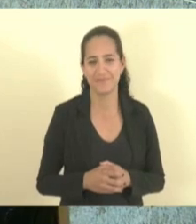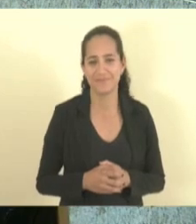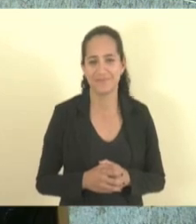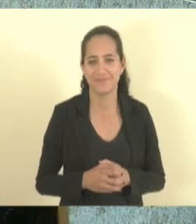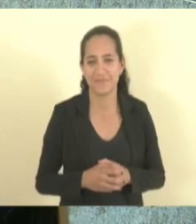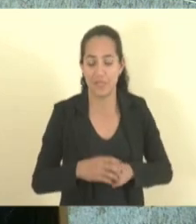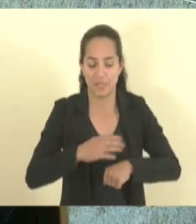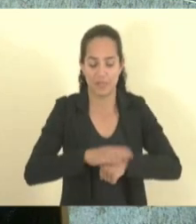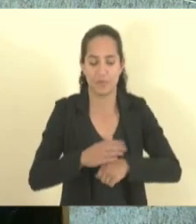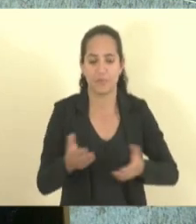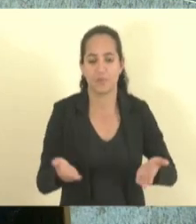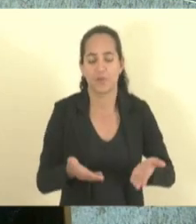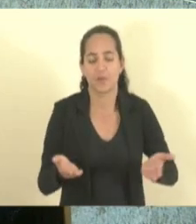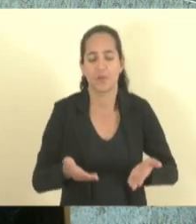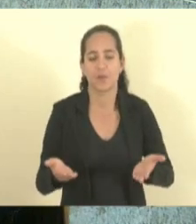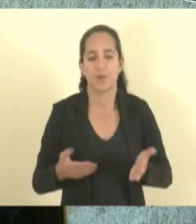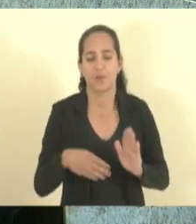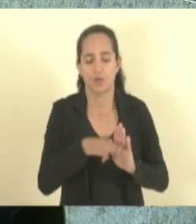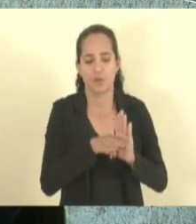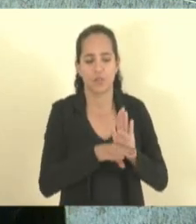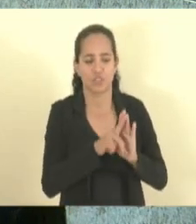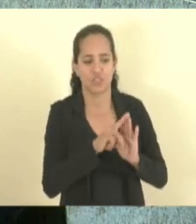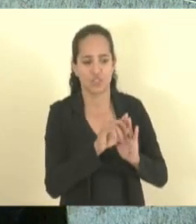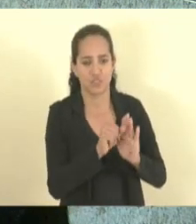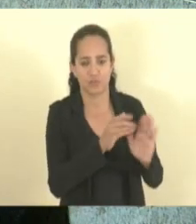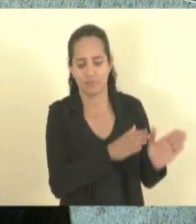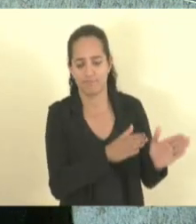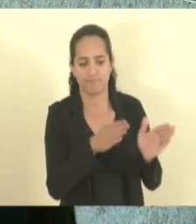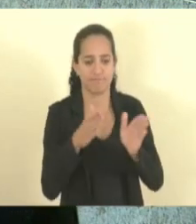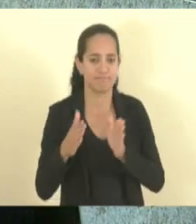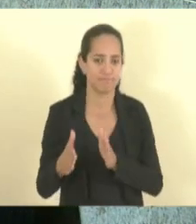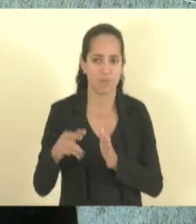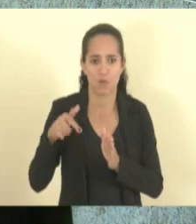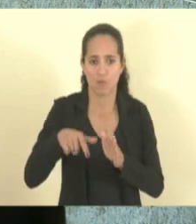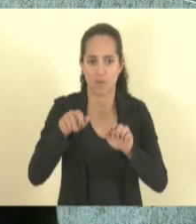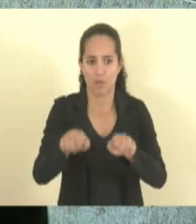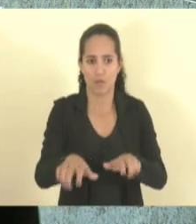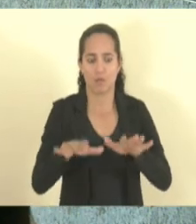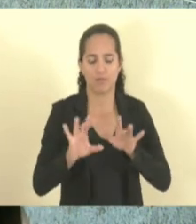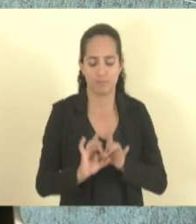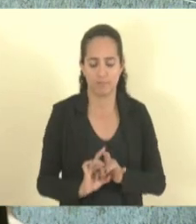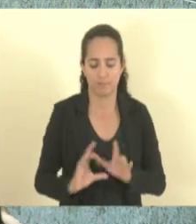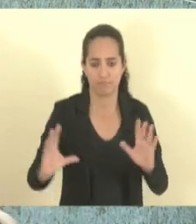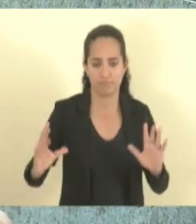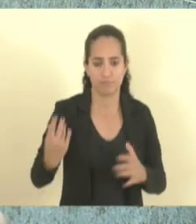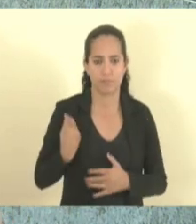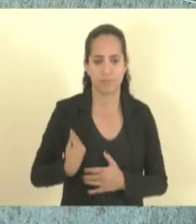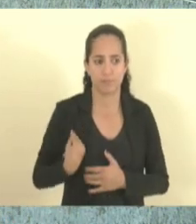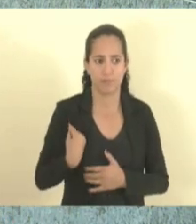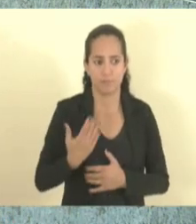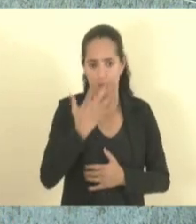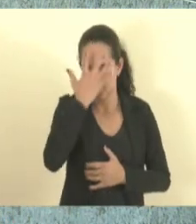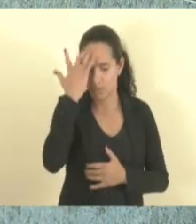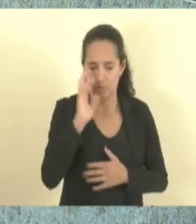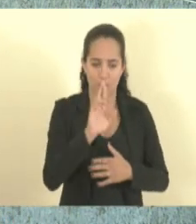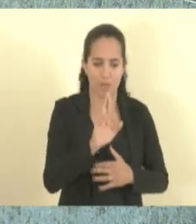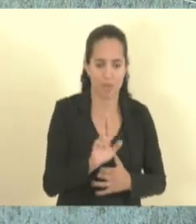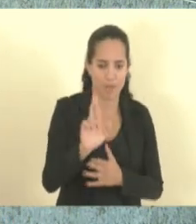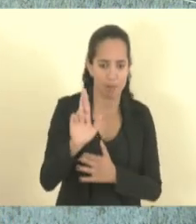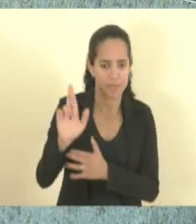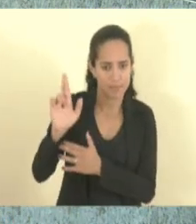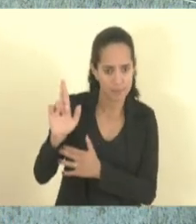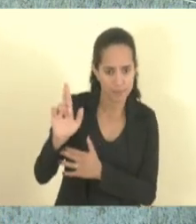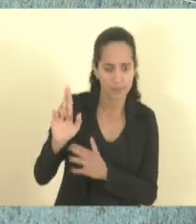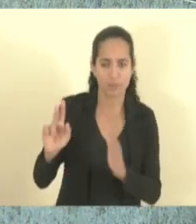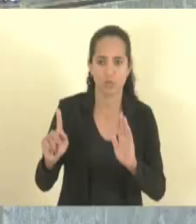Nesse momento eu passo direto à ordem do dia, que é a audiência pública com a presença dos representantes do